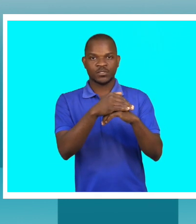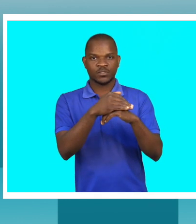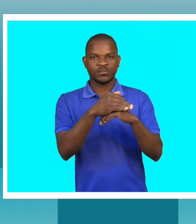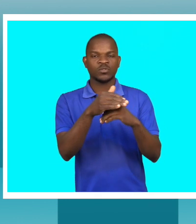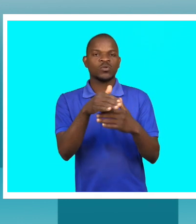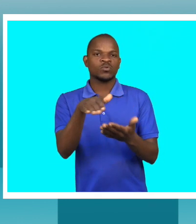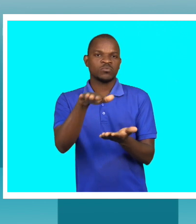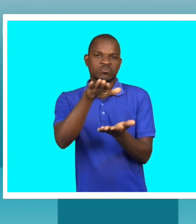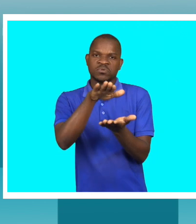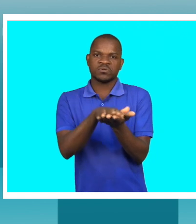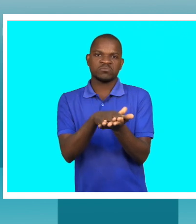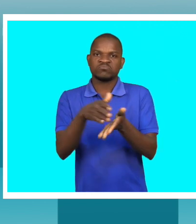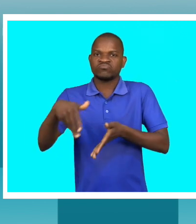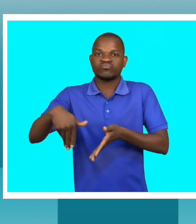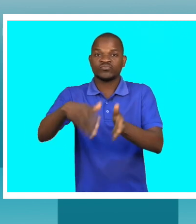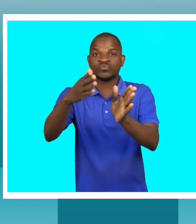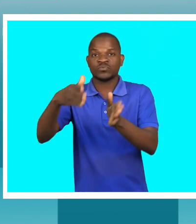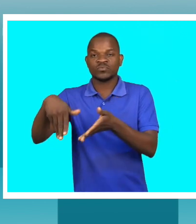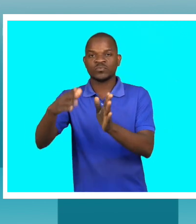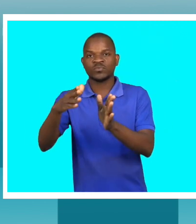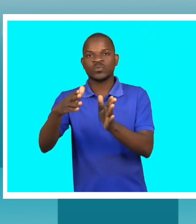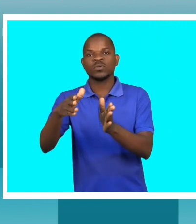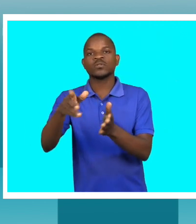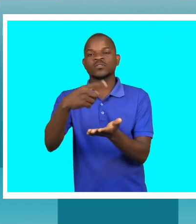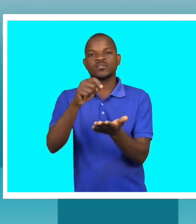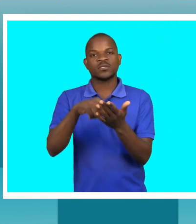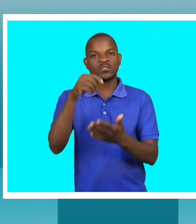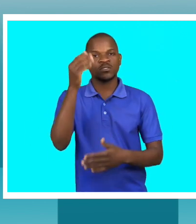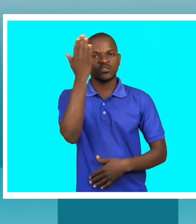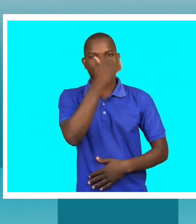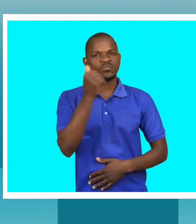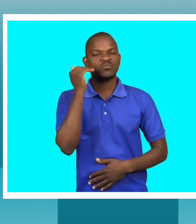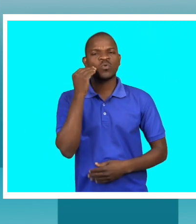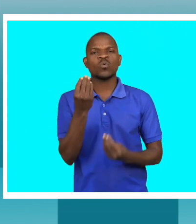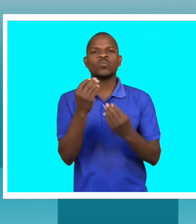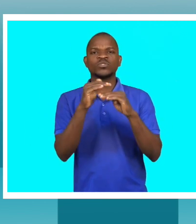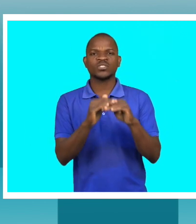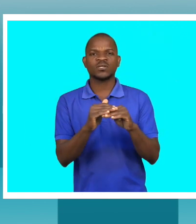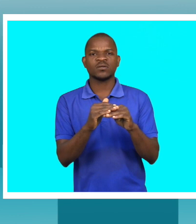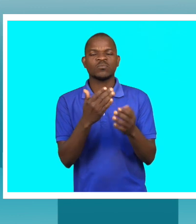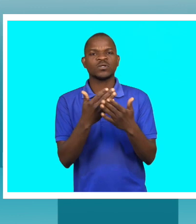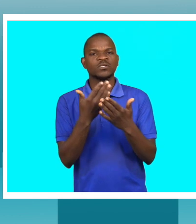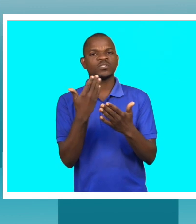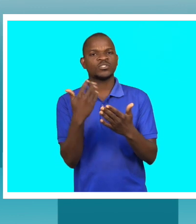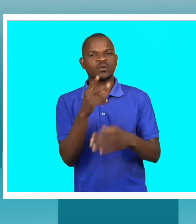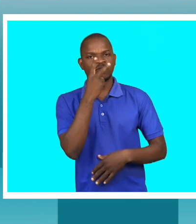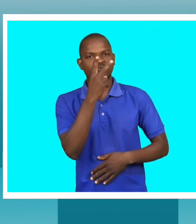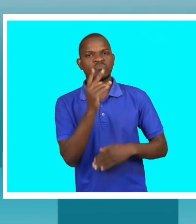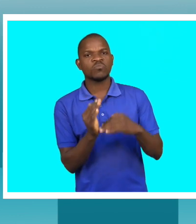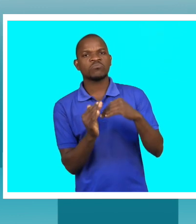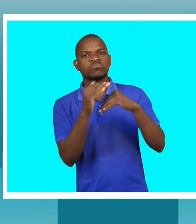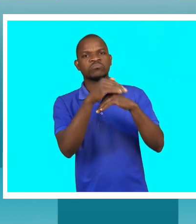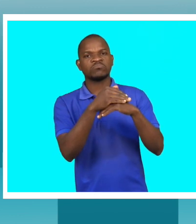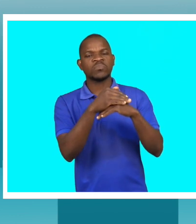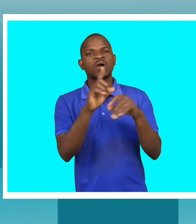a nível das vias das avenidas aqui no município de Ximóio como que estão houve rampa é uma coisa elevada